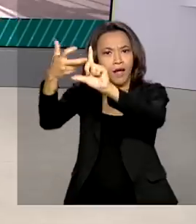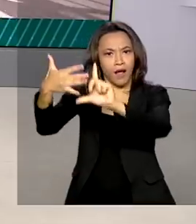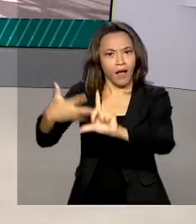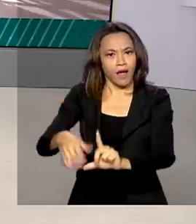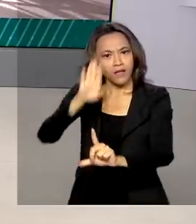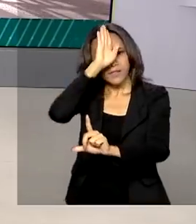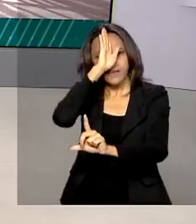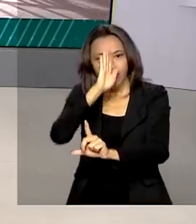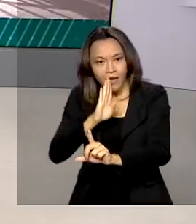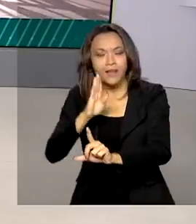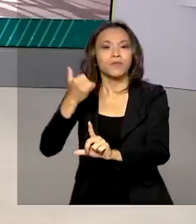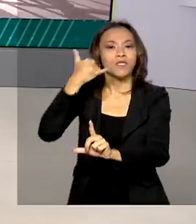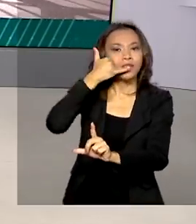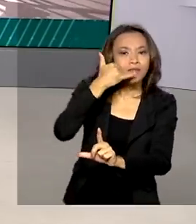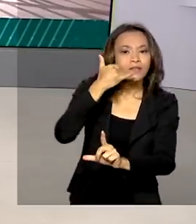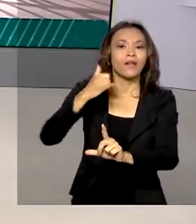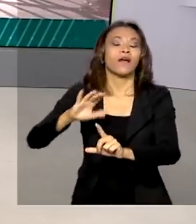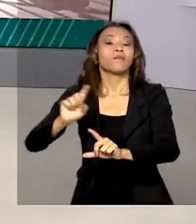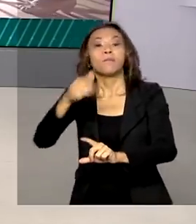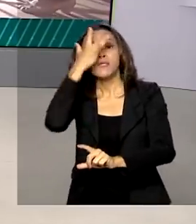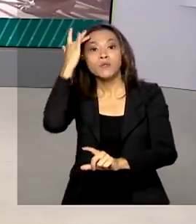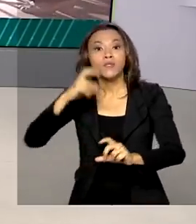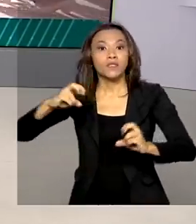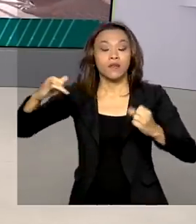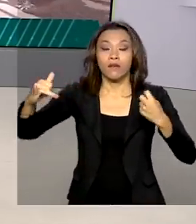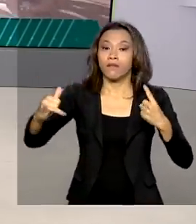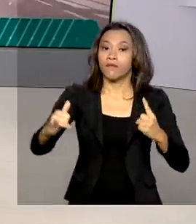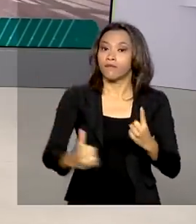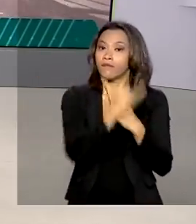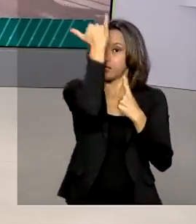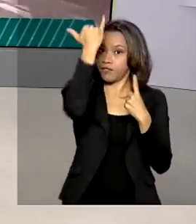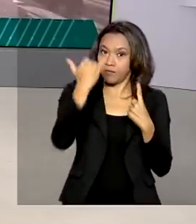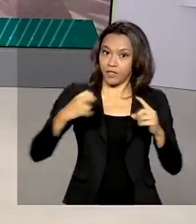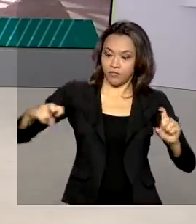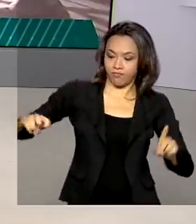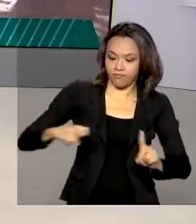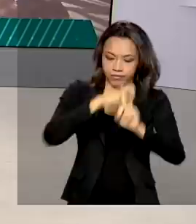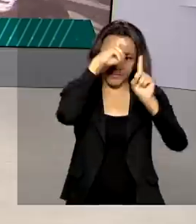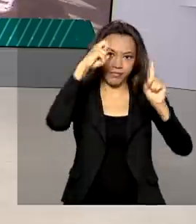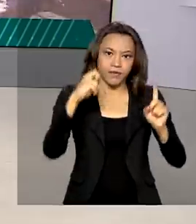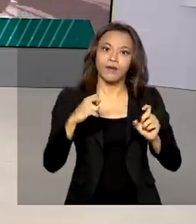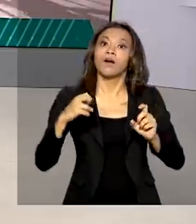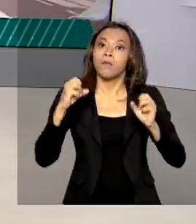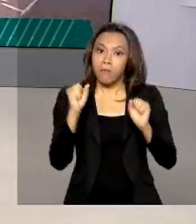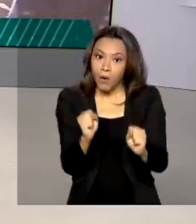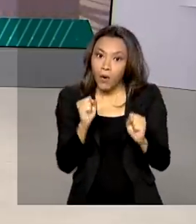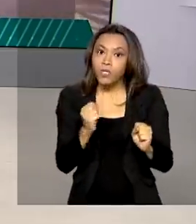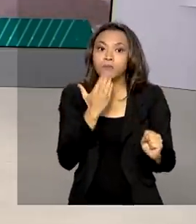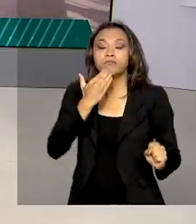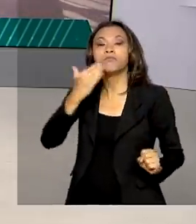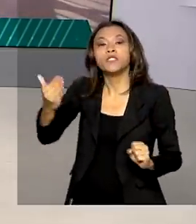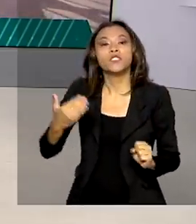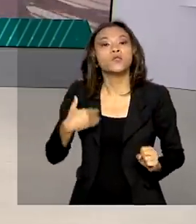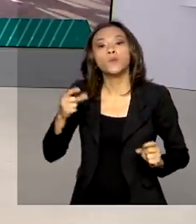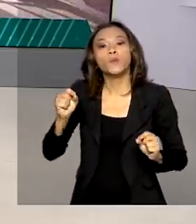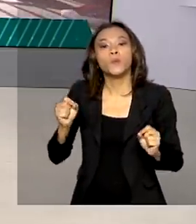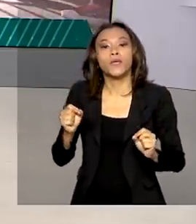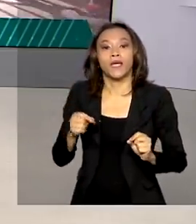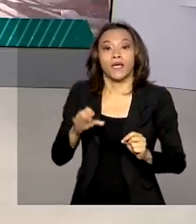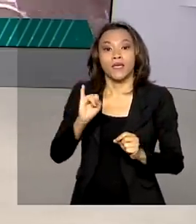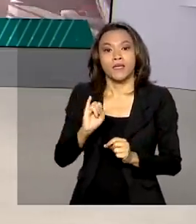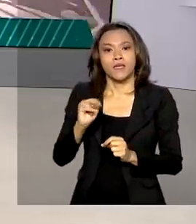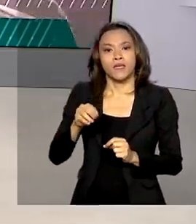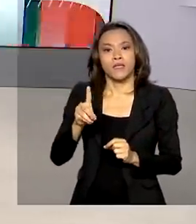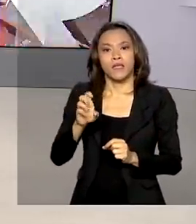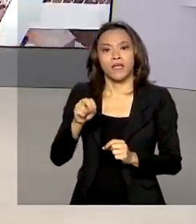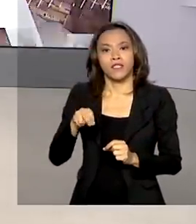e iOS, vítimas de acidentes de trânsito ou seus beneficiários vão poder dar entrada no pedido de indenização. Para